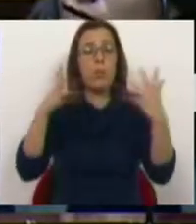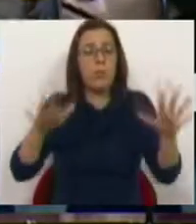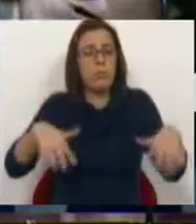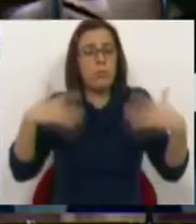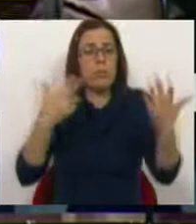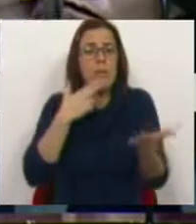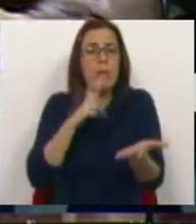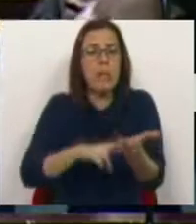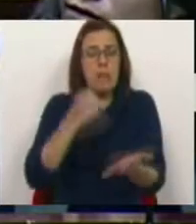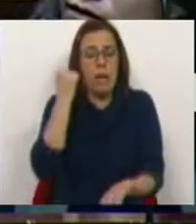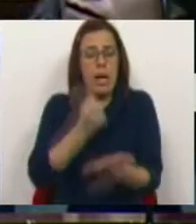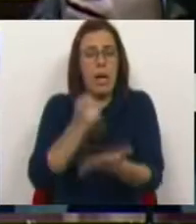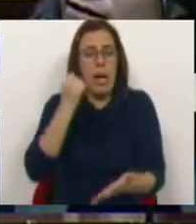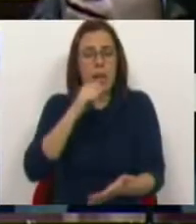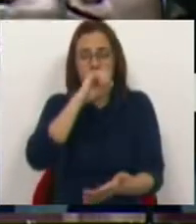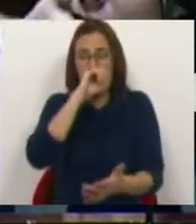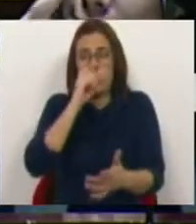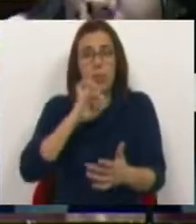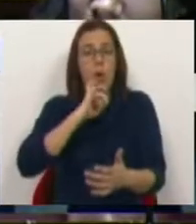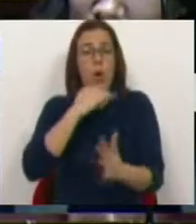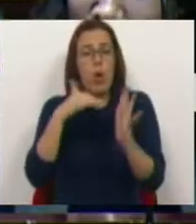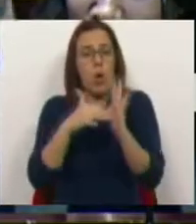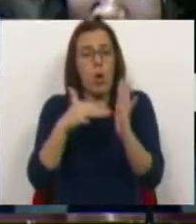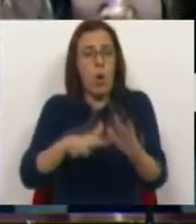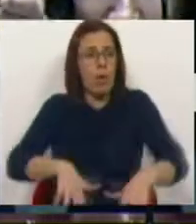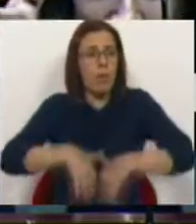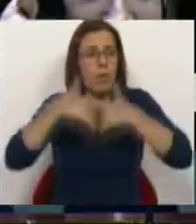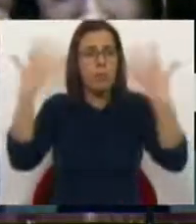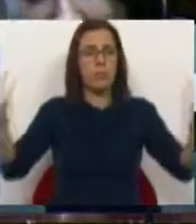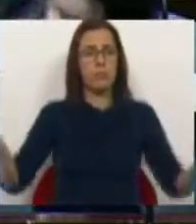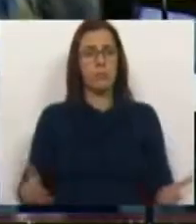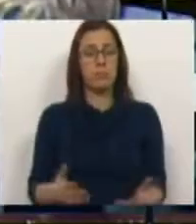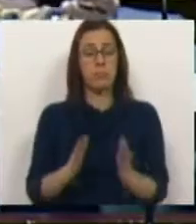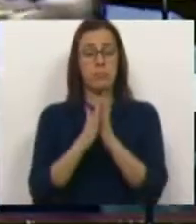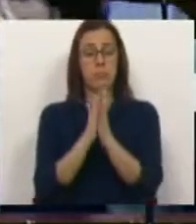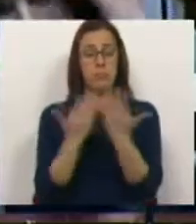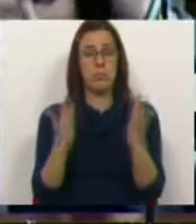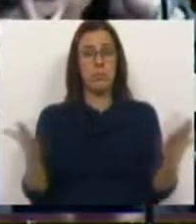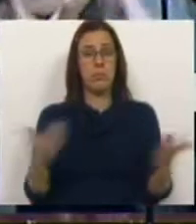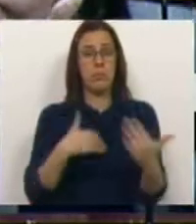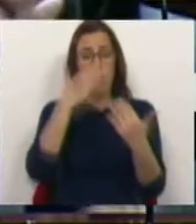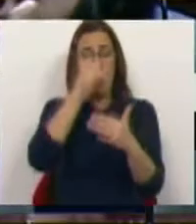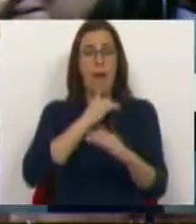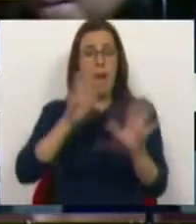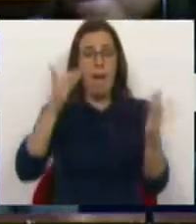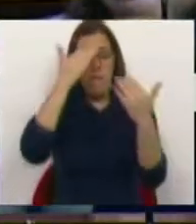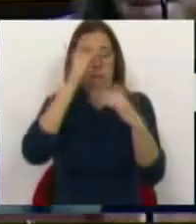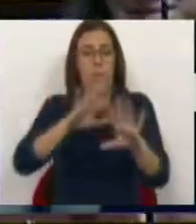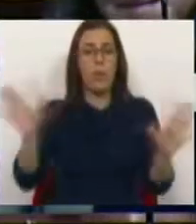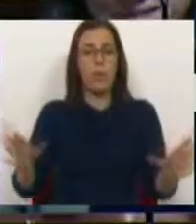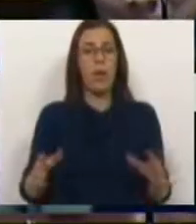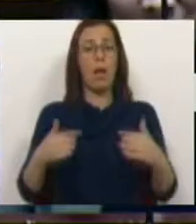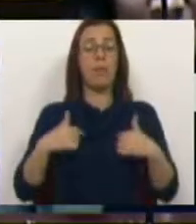tipo de selos, de carimbos e de códigos postais e de panfletos que quisermos. Estamos à vontade para isso.